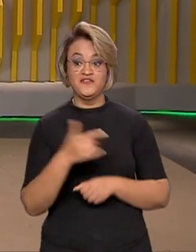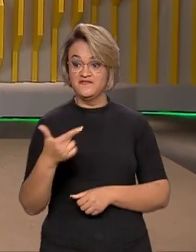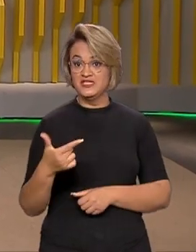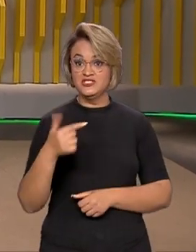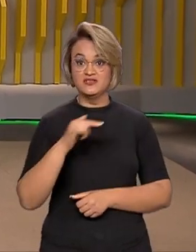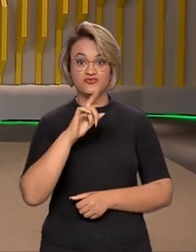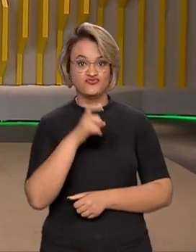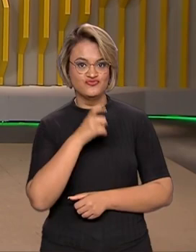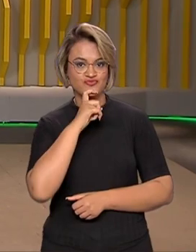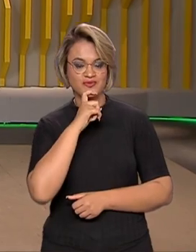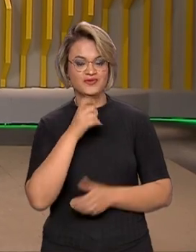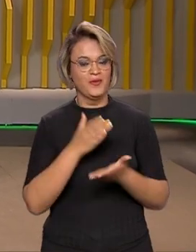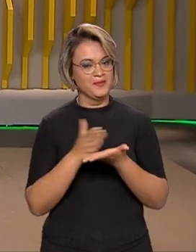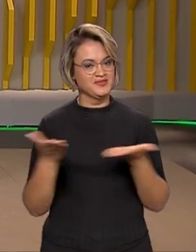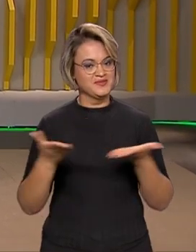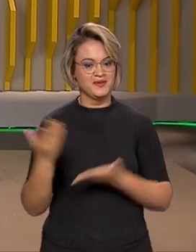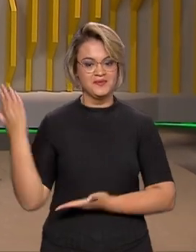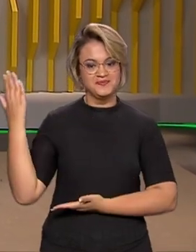Brasil em dia?